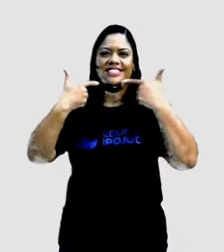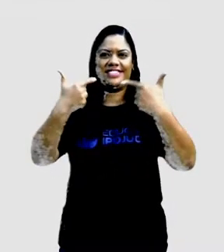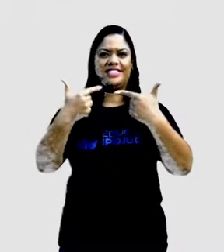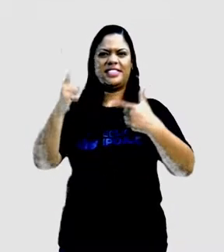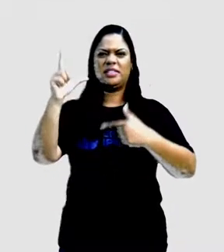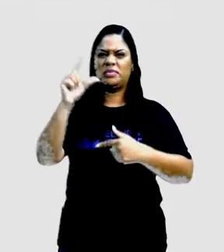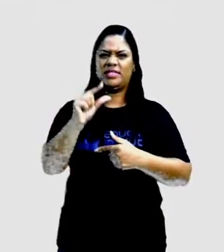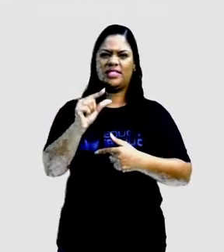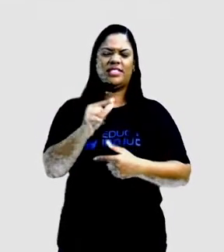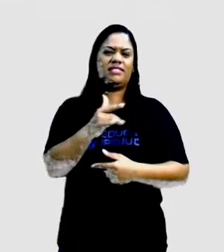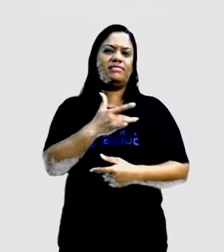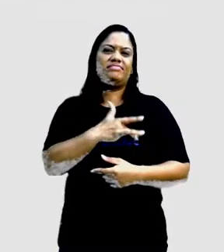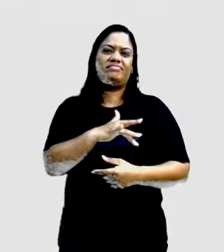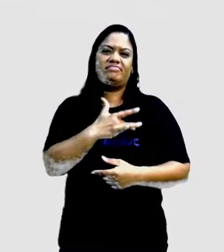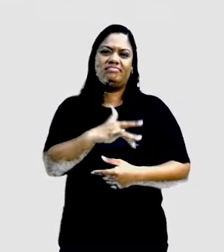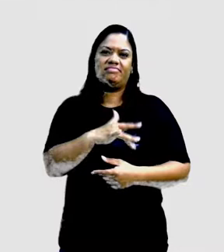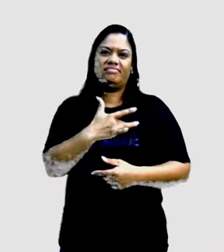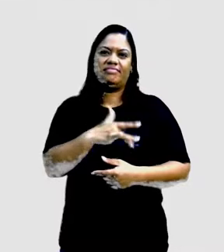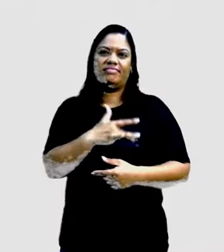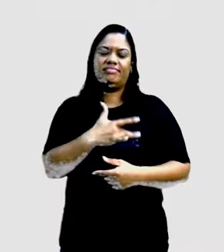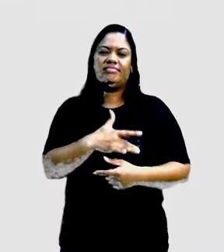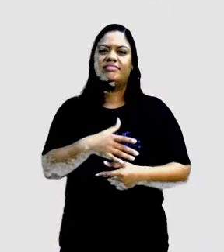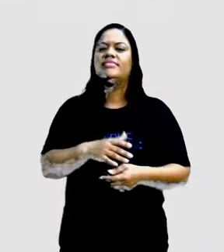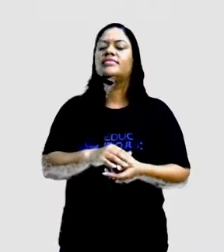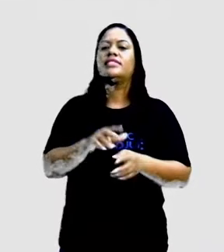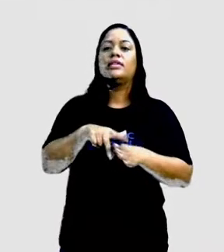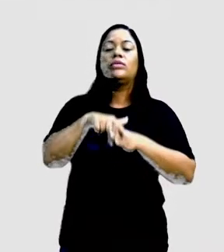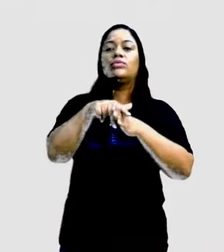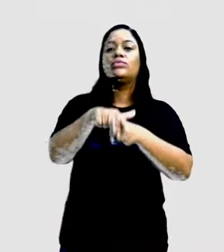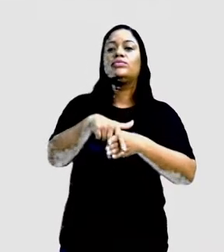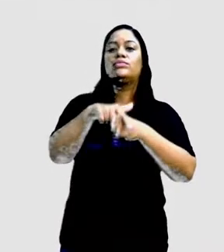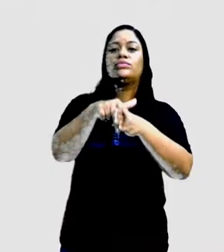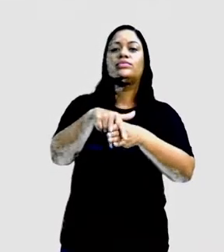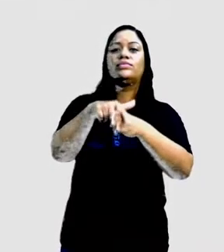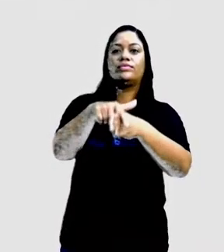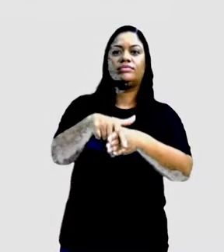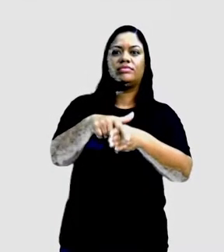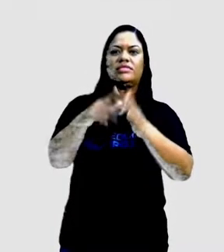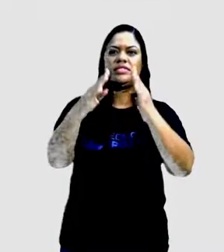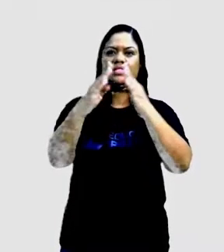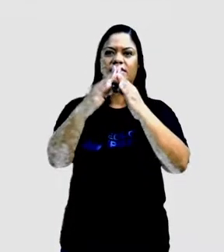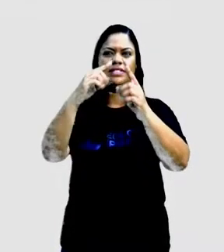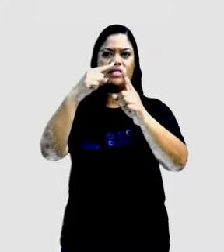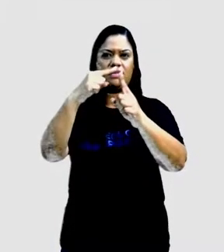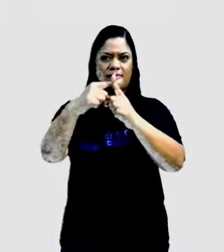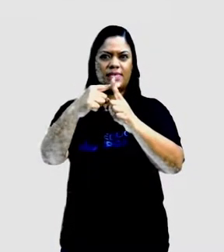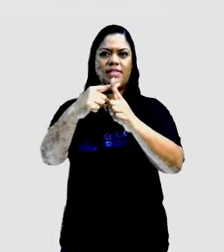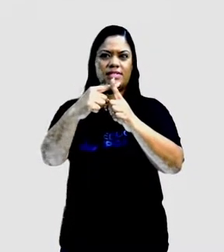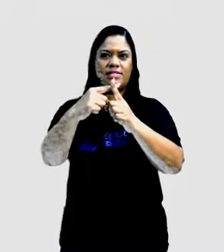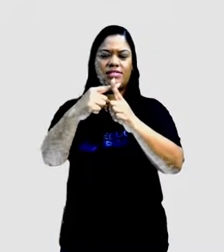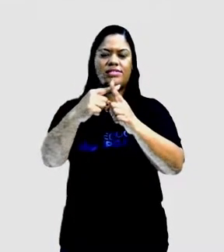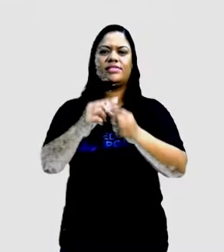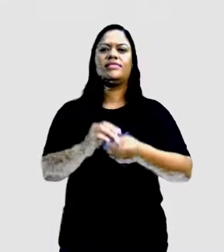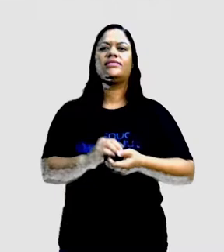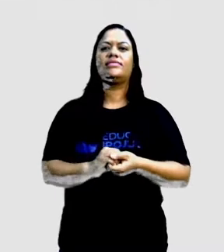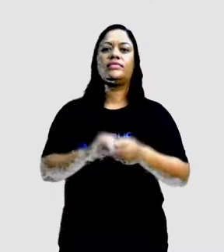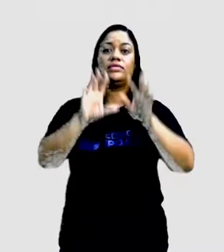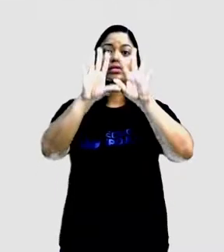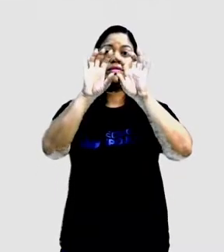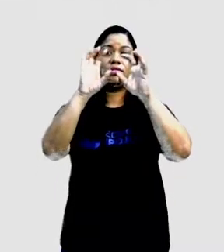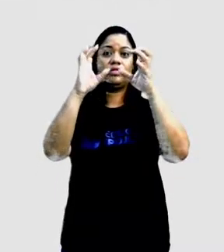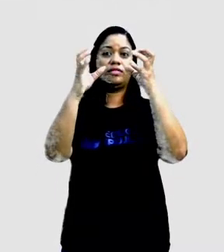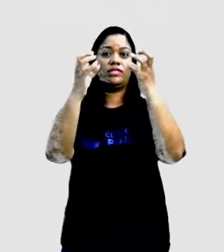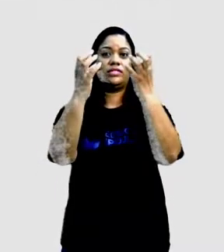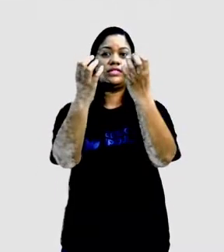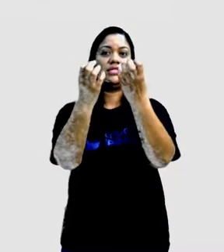que até causa dó. Com seus burricos a bastar na praça, sua igrejinha de uma torre só. Nuvens que